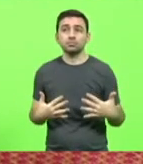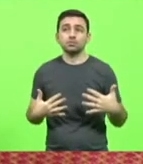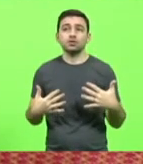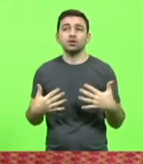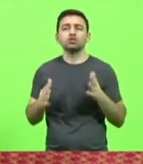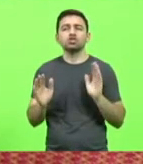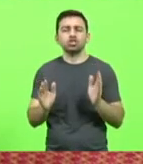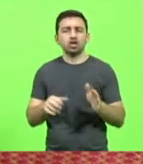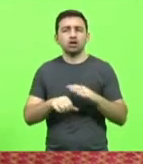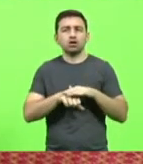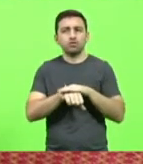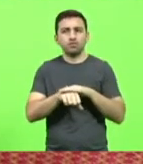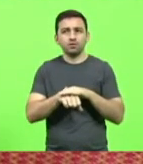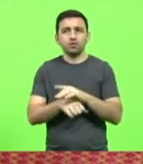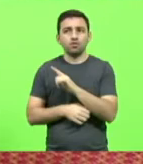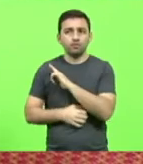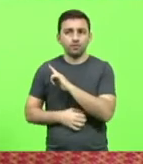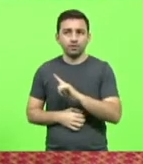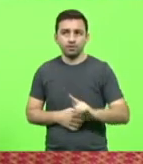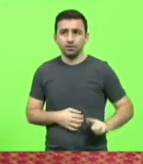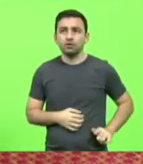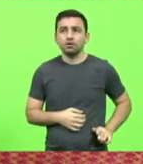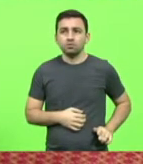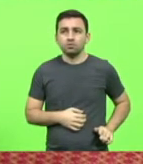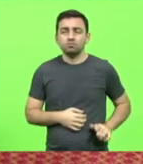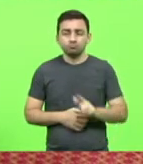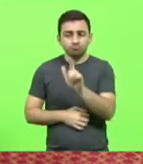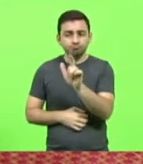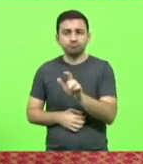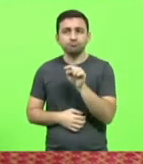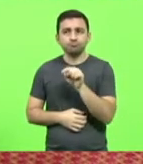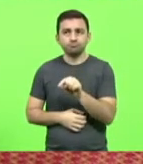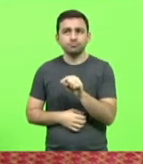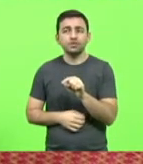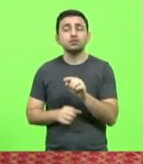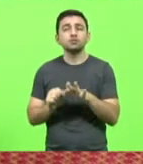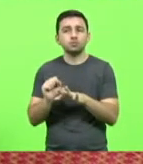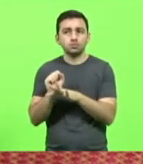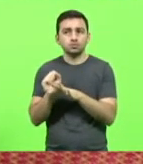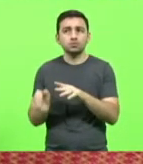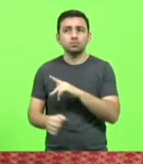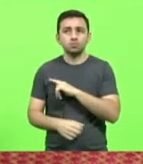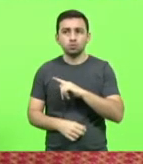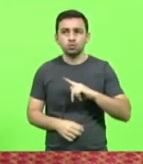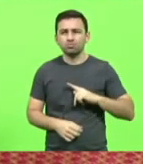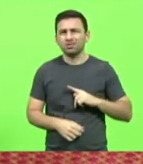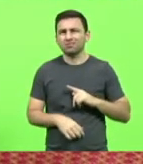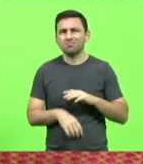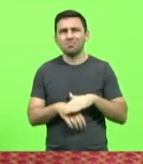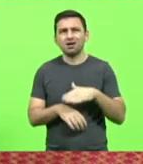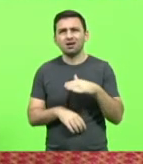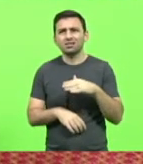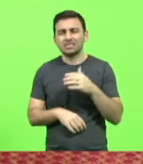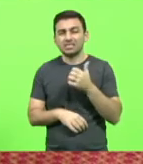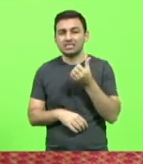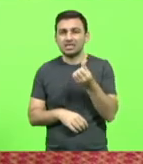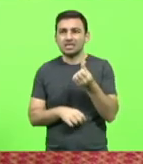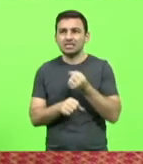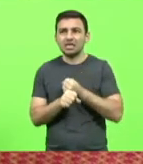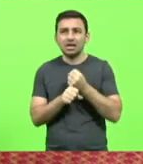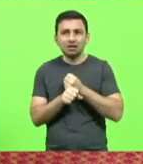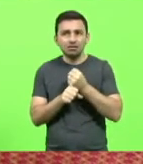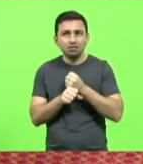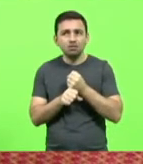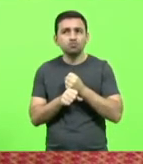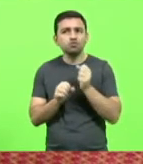conversamos com o governador, porque a segurança pública está há mais de seis anos, sete anos,